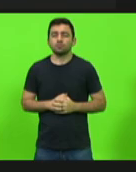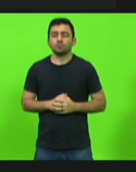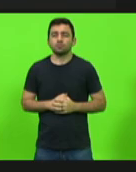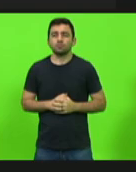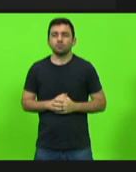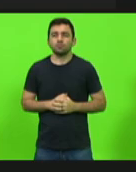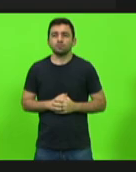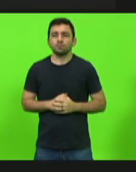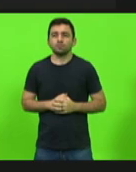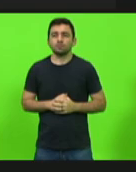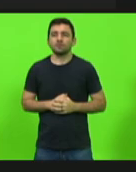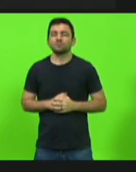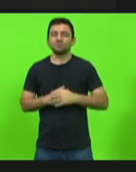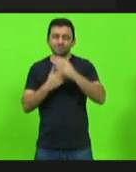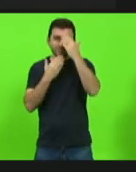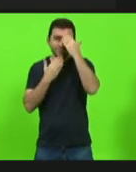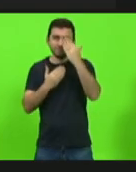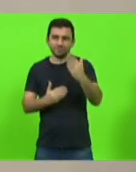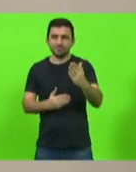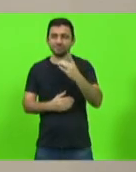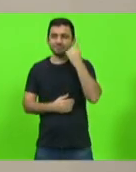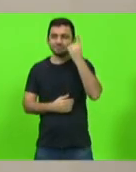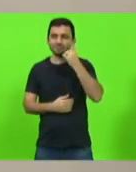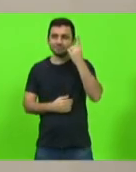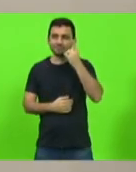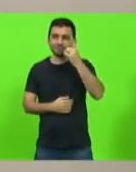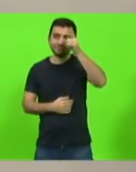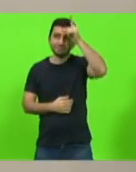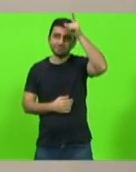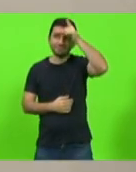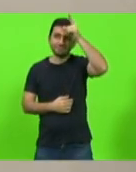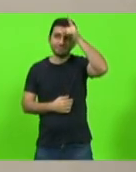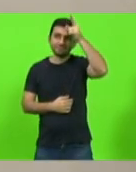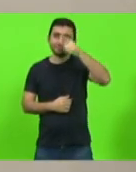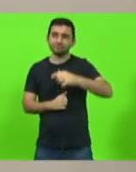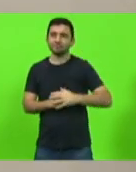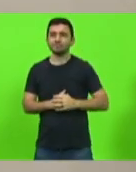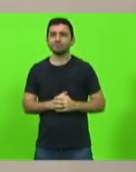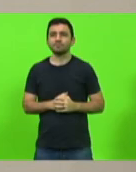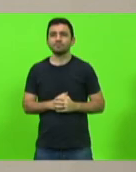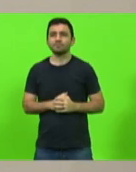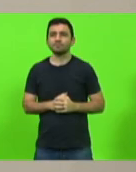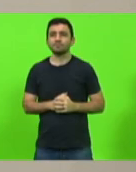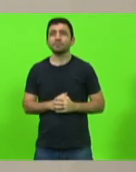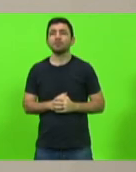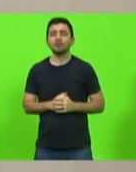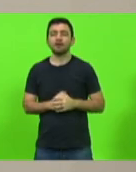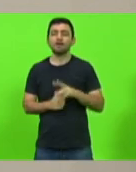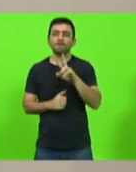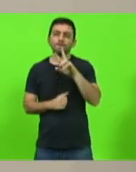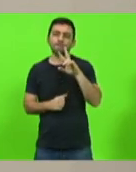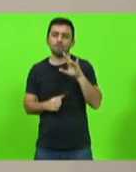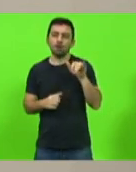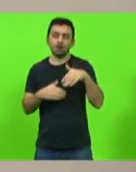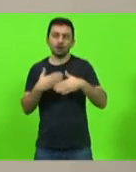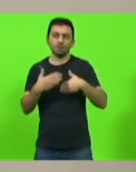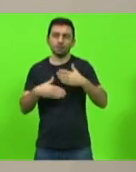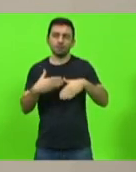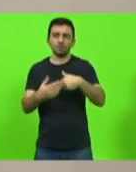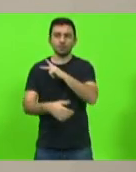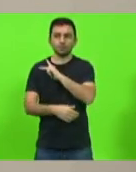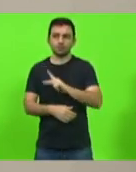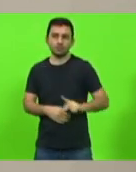Obrigado, deputado Sargento Lima. Está registrado a sua solicitação e será devidamente encaminhada à presidência da Casa.